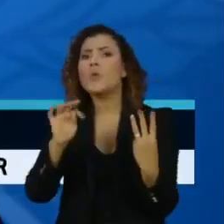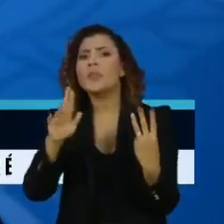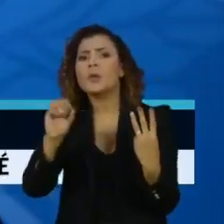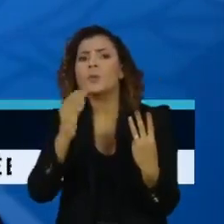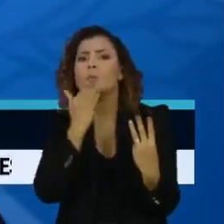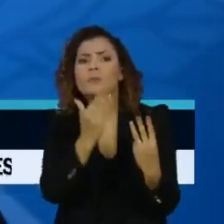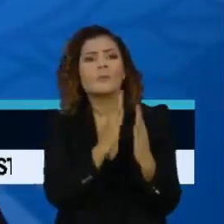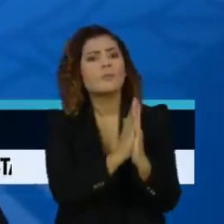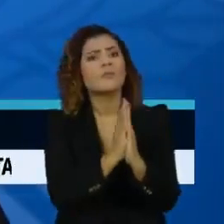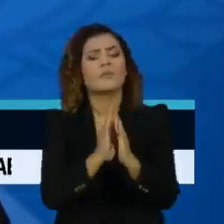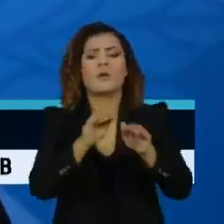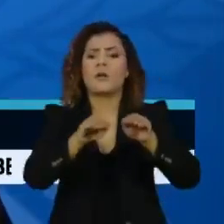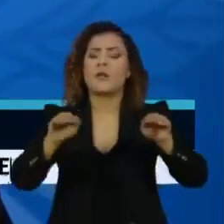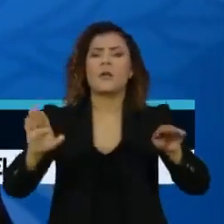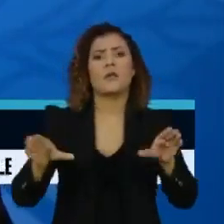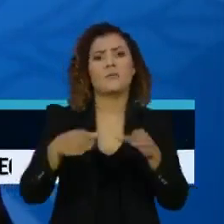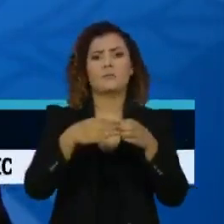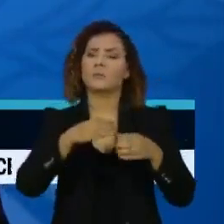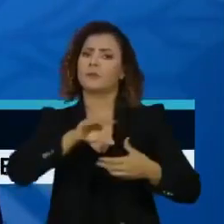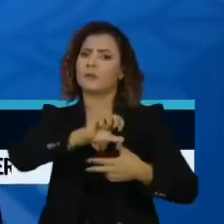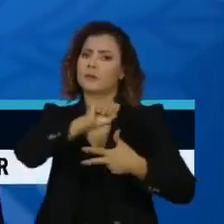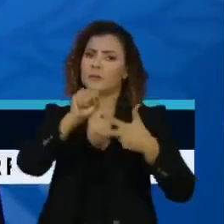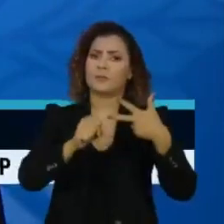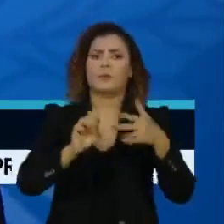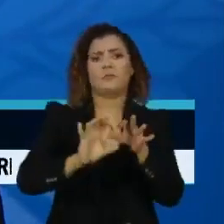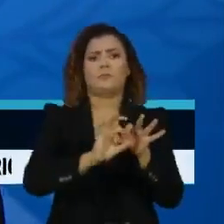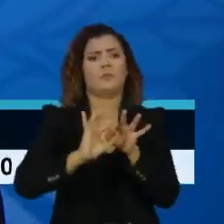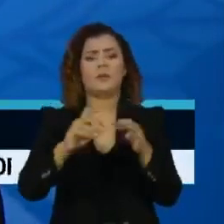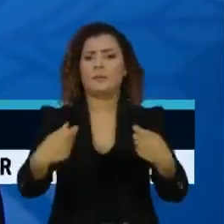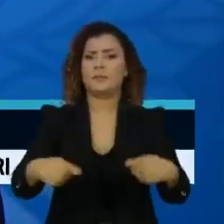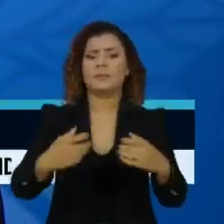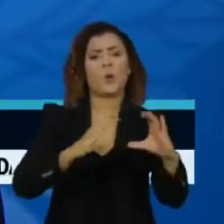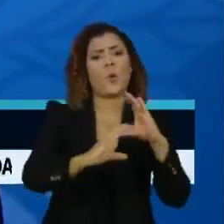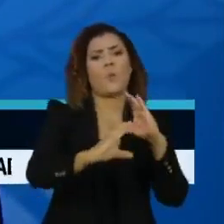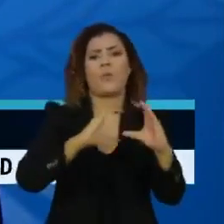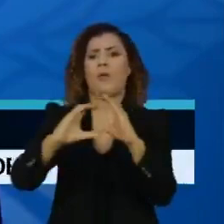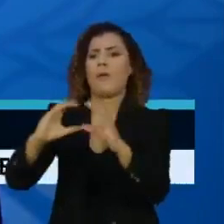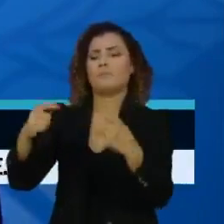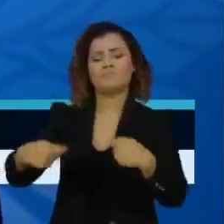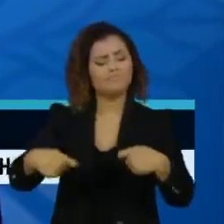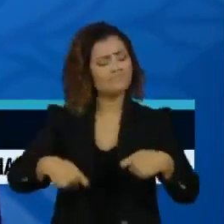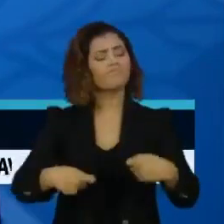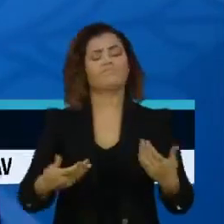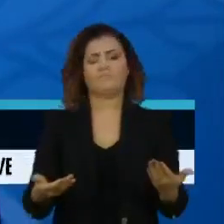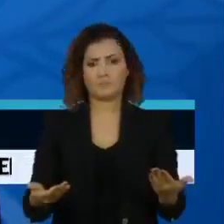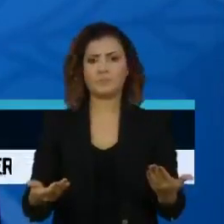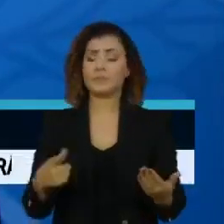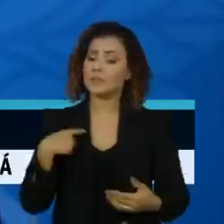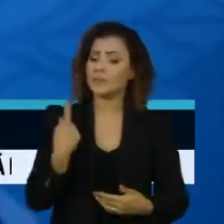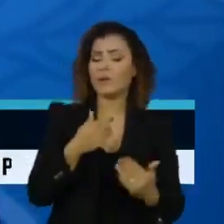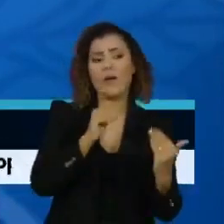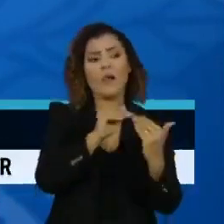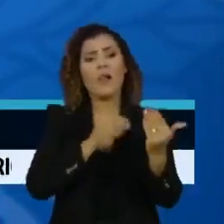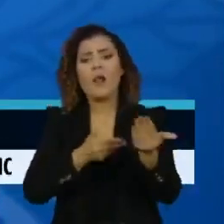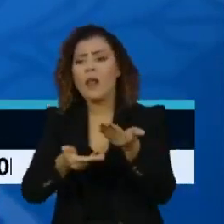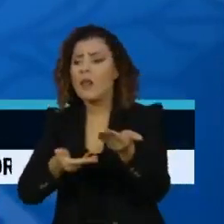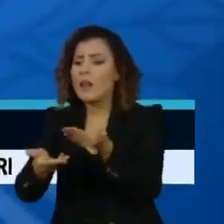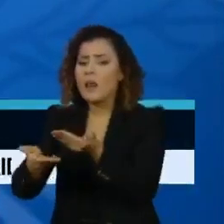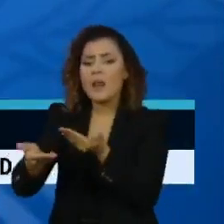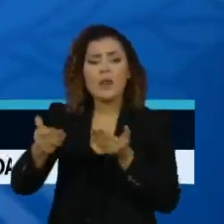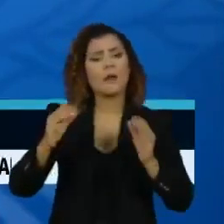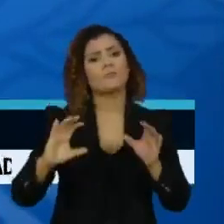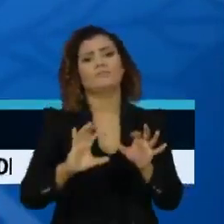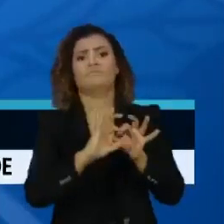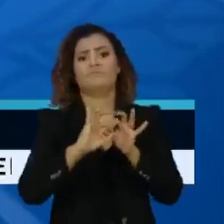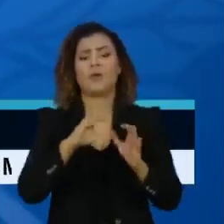pela unidade de discurso entre os três poderes. É muito importante a comunicação, que haja um alinhamento da comunicação